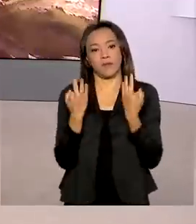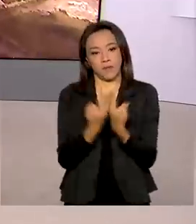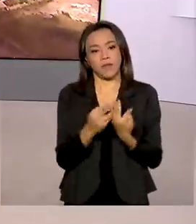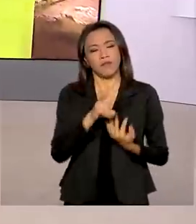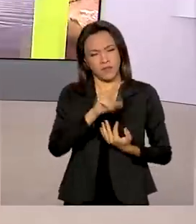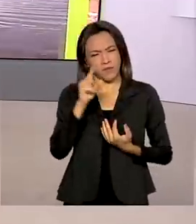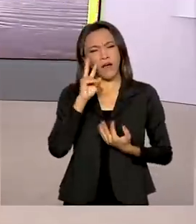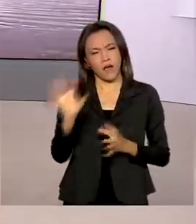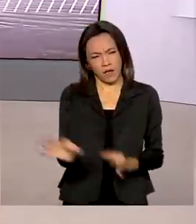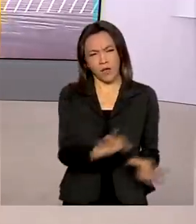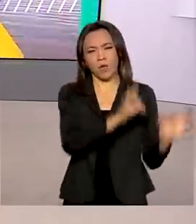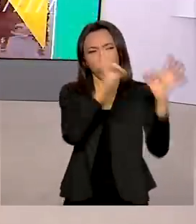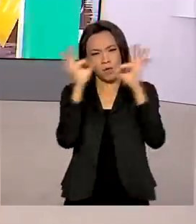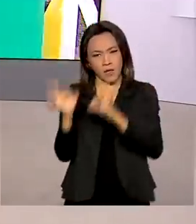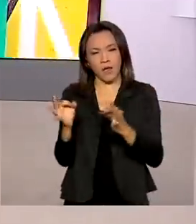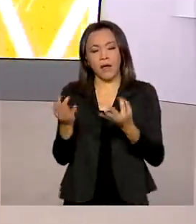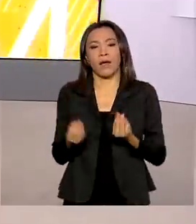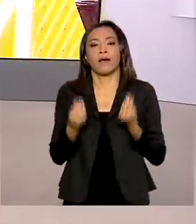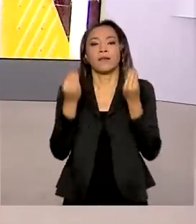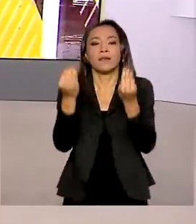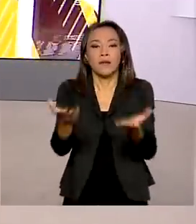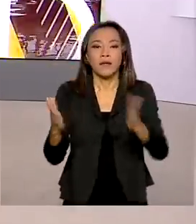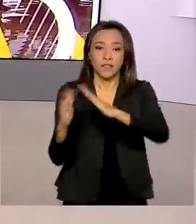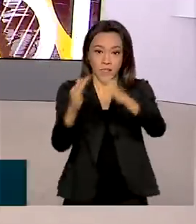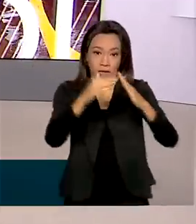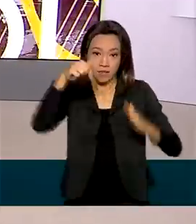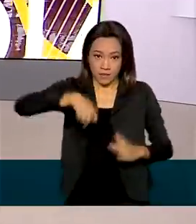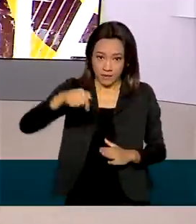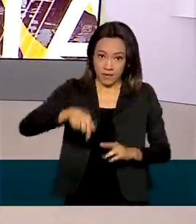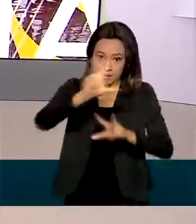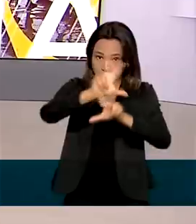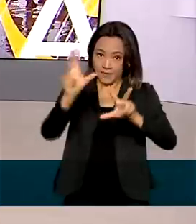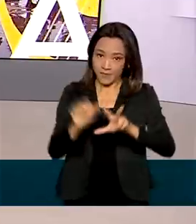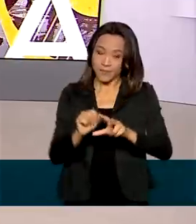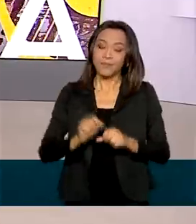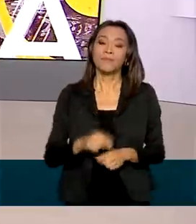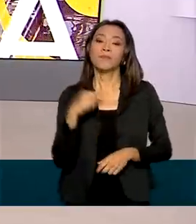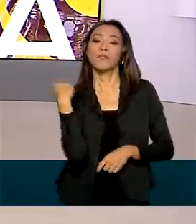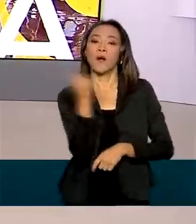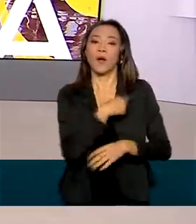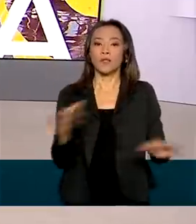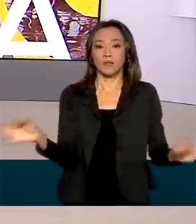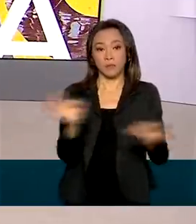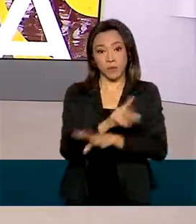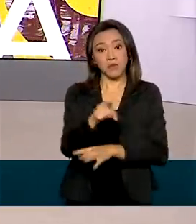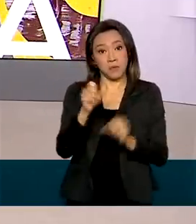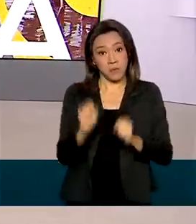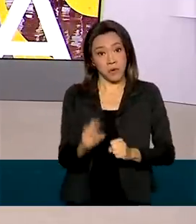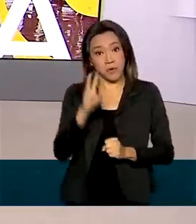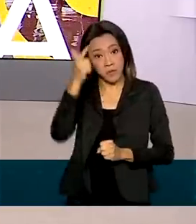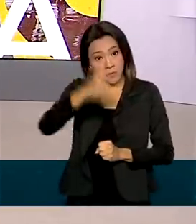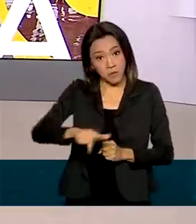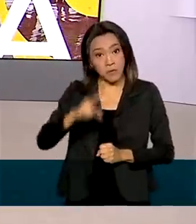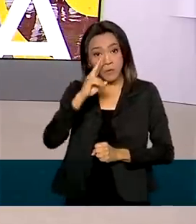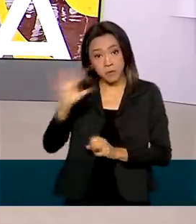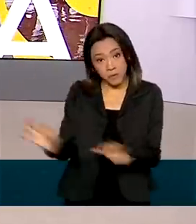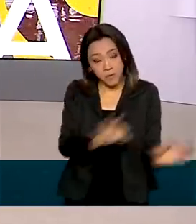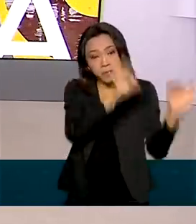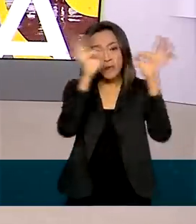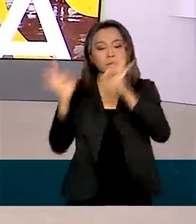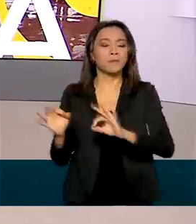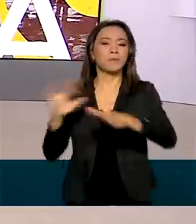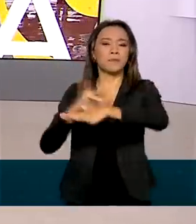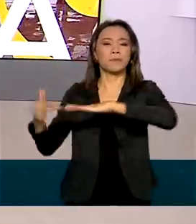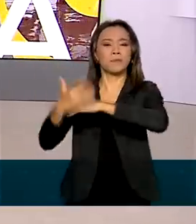acompanha essa entrega de residências ao vivo aqui na TV Brasil. O Brasil em Dia fica por aqui. Você pode rever as nossas reportagens nas